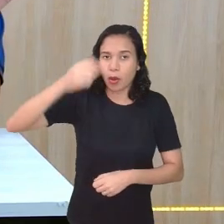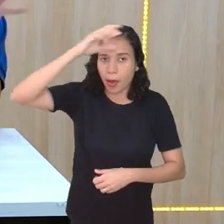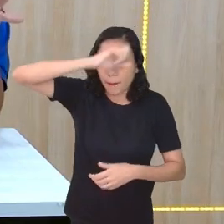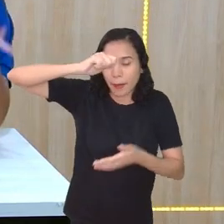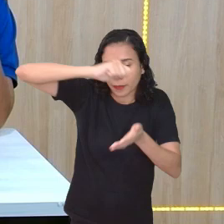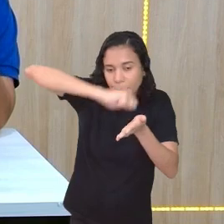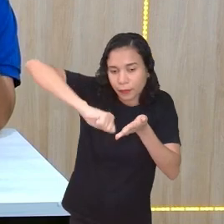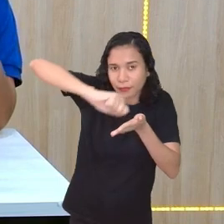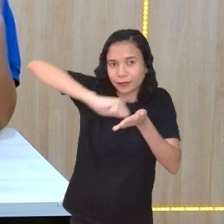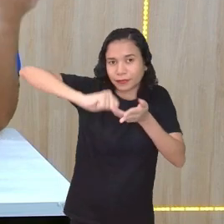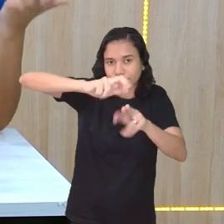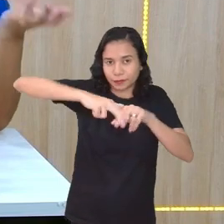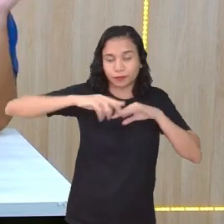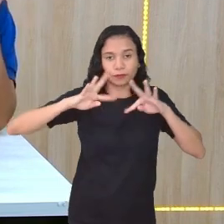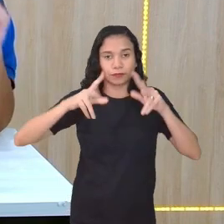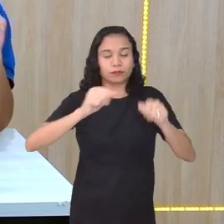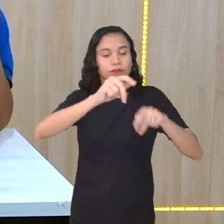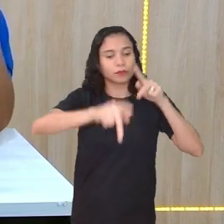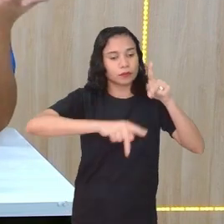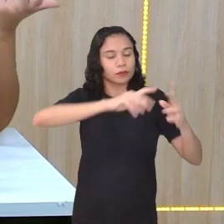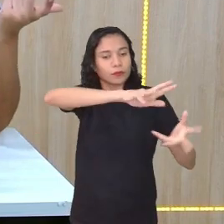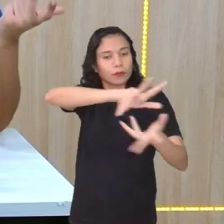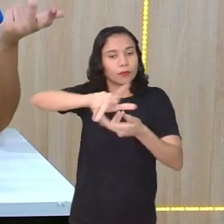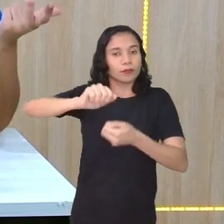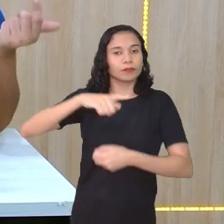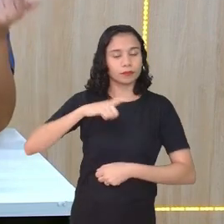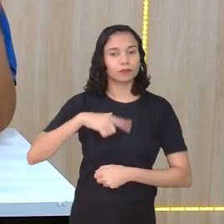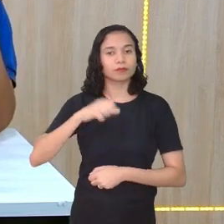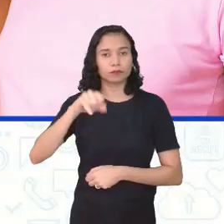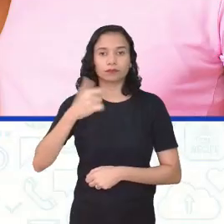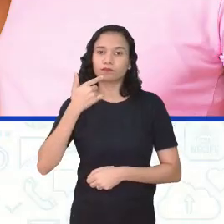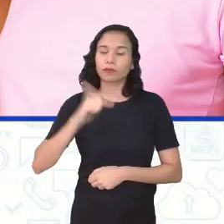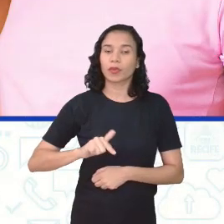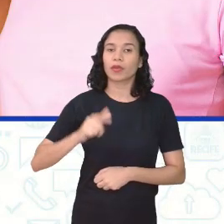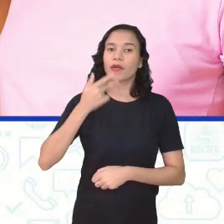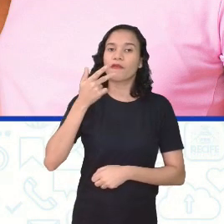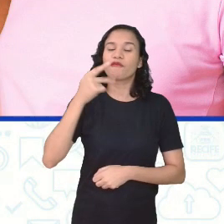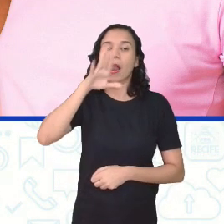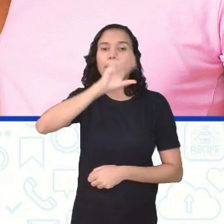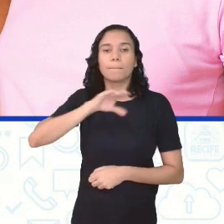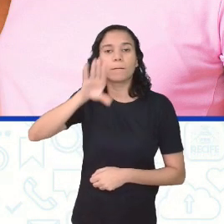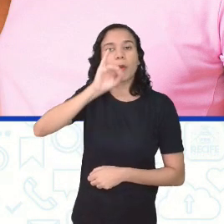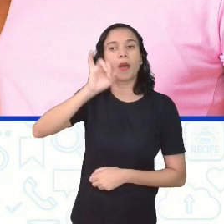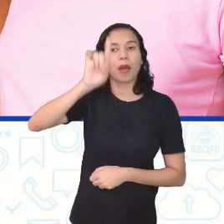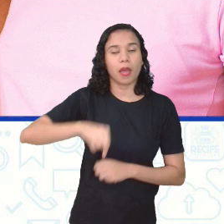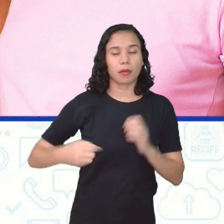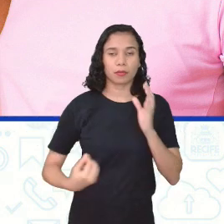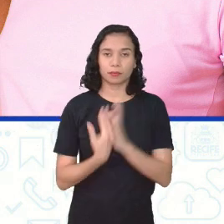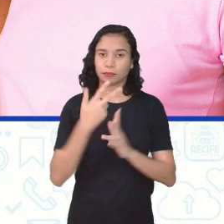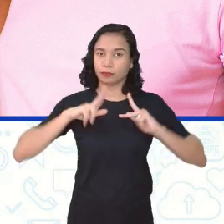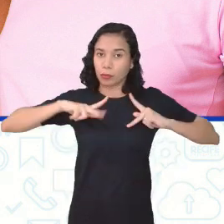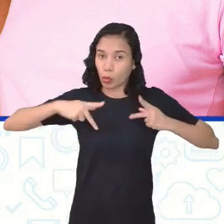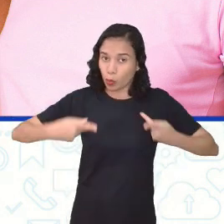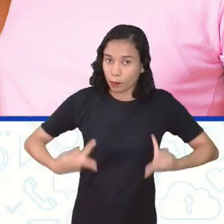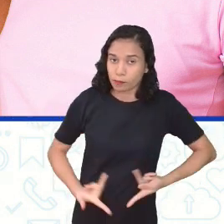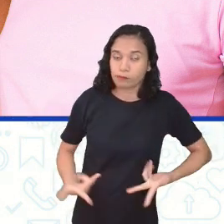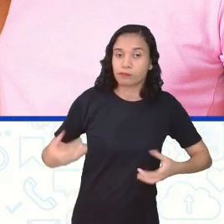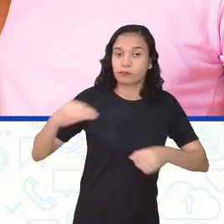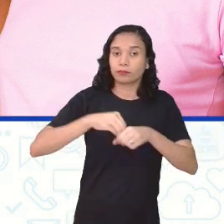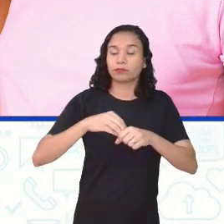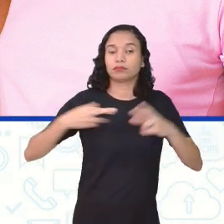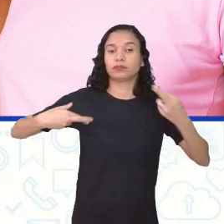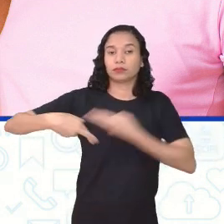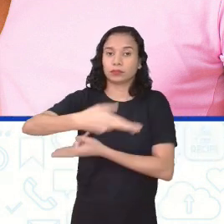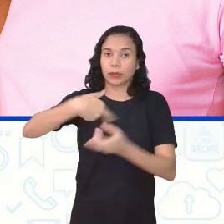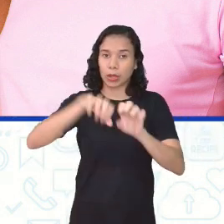Então, todos os povos do mundo dispõem de uma linguagem oral. Esta é uma manifestação humana que adentra as relações